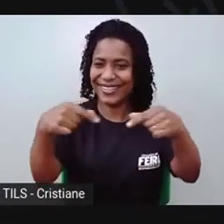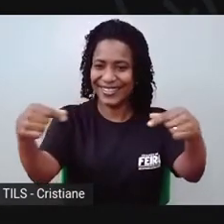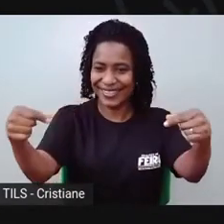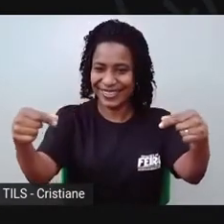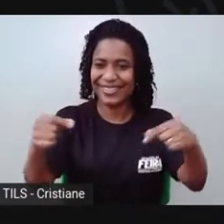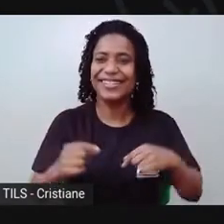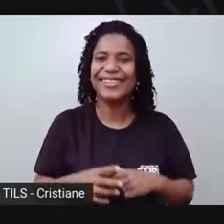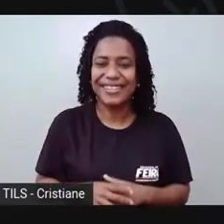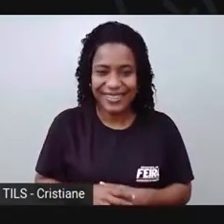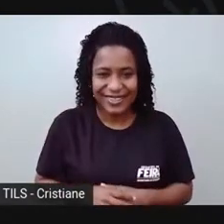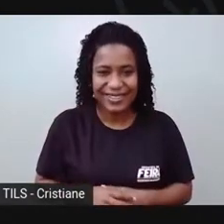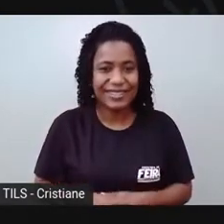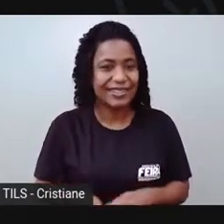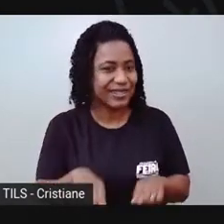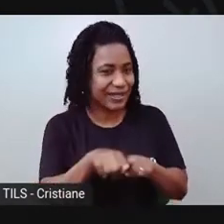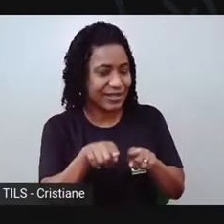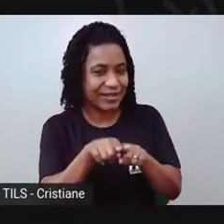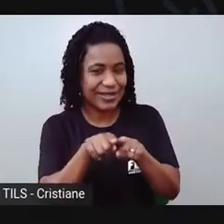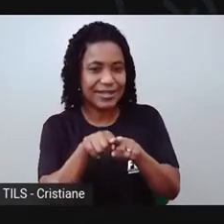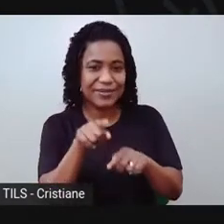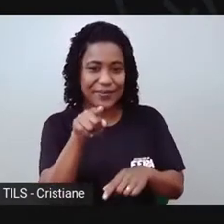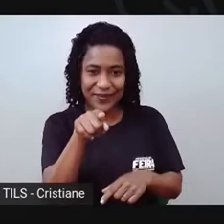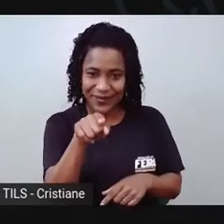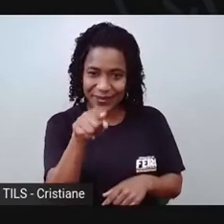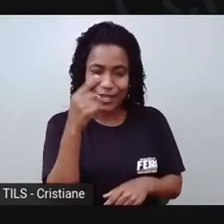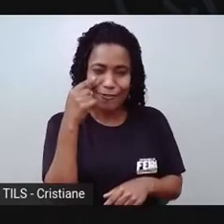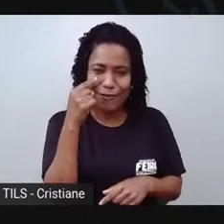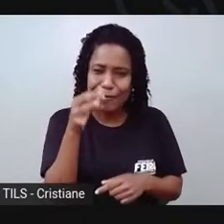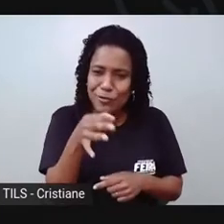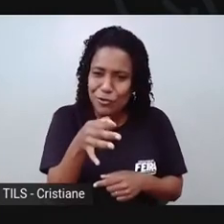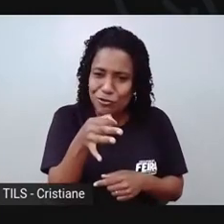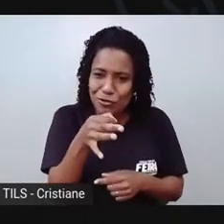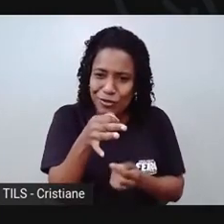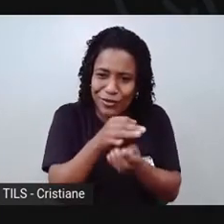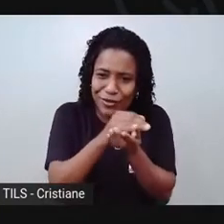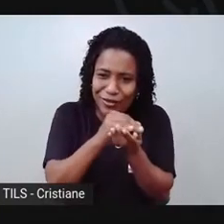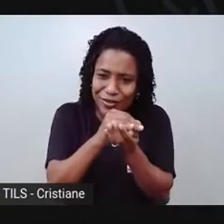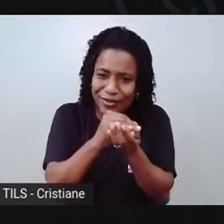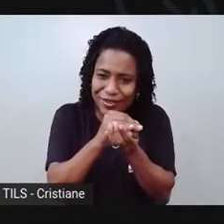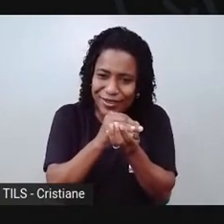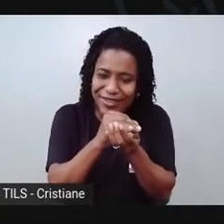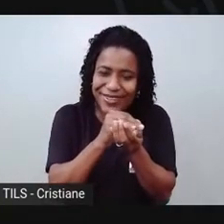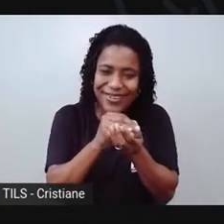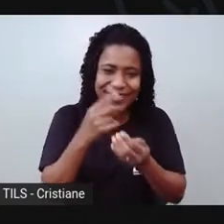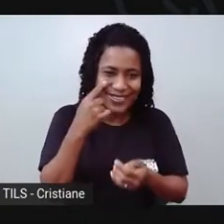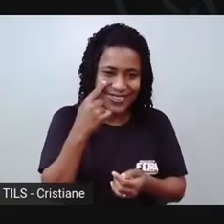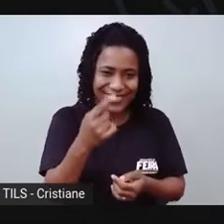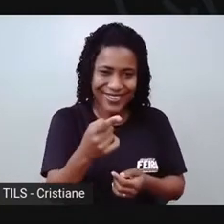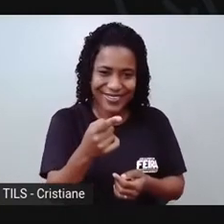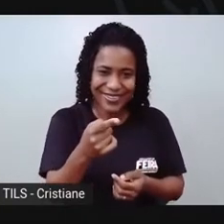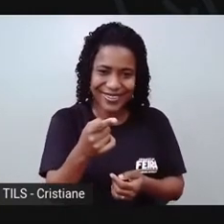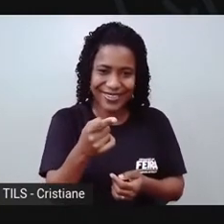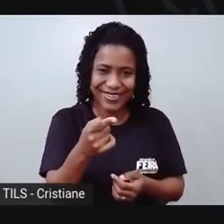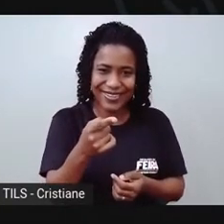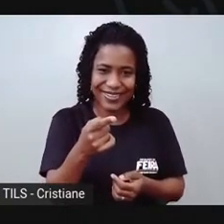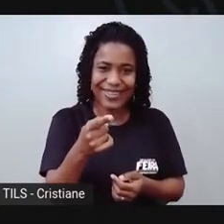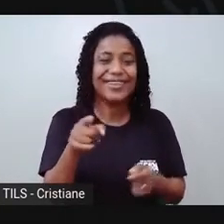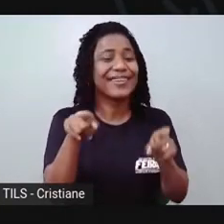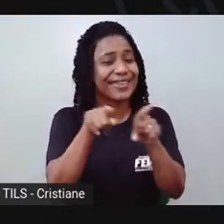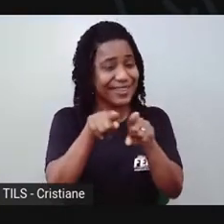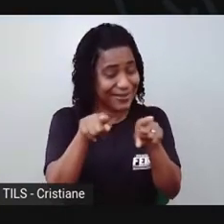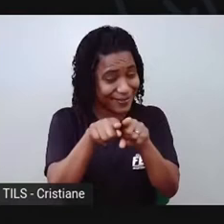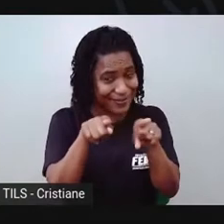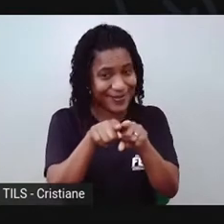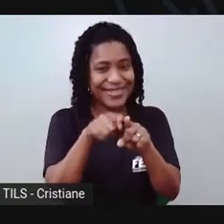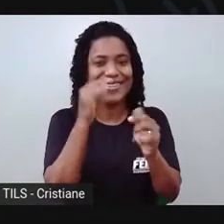forminha também, ó... Aquela pequenininha! Olha só que legal! Se a gente abrir ela assim, ó... Também dá para